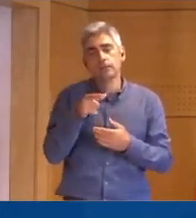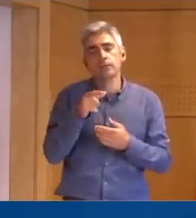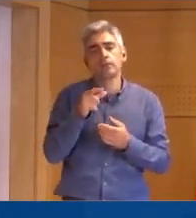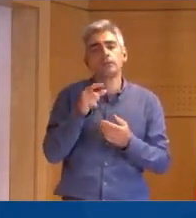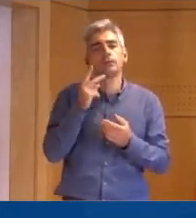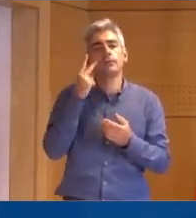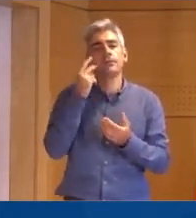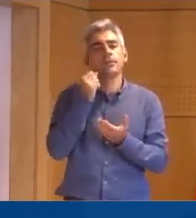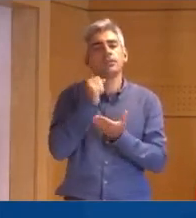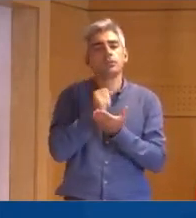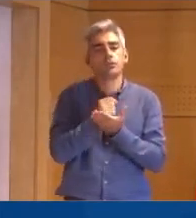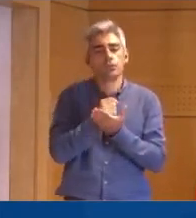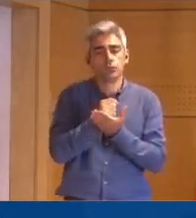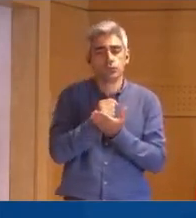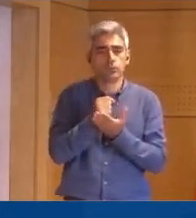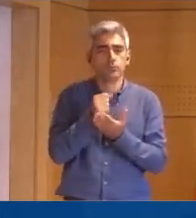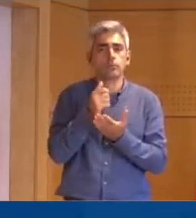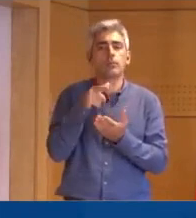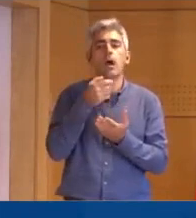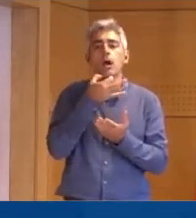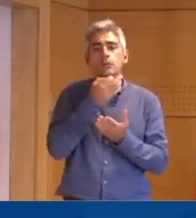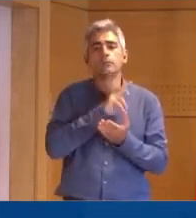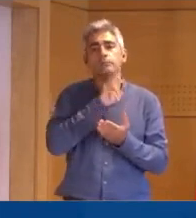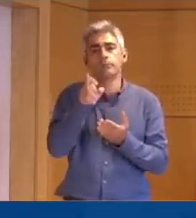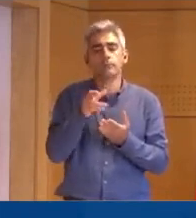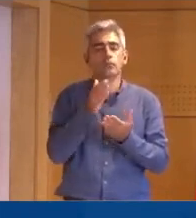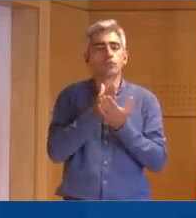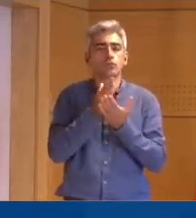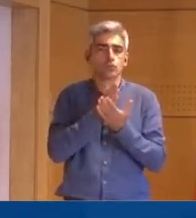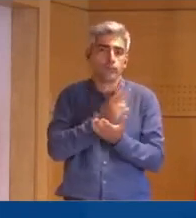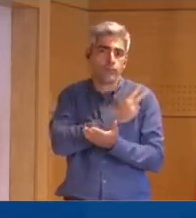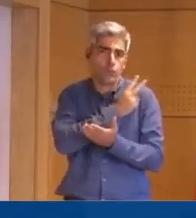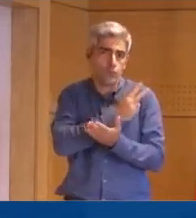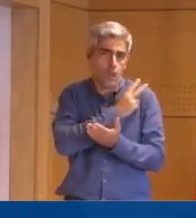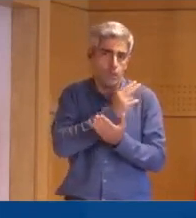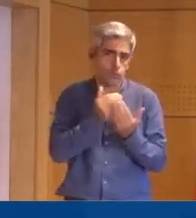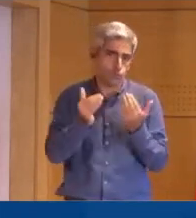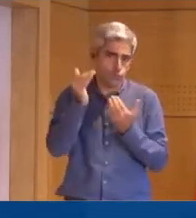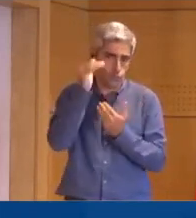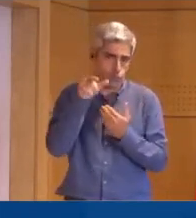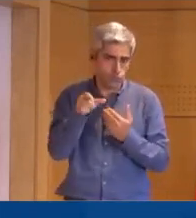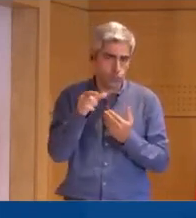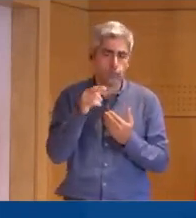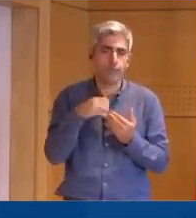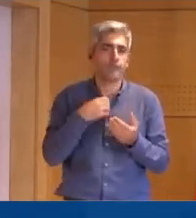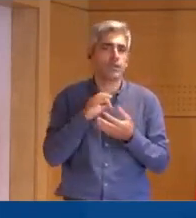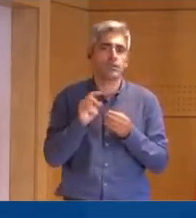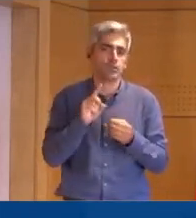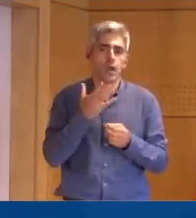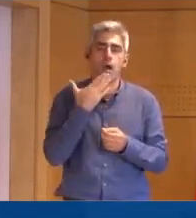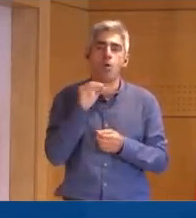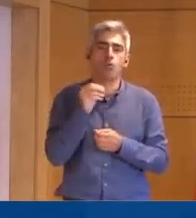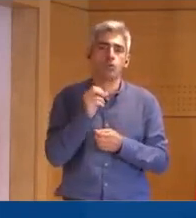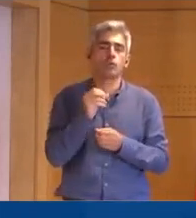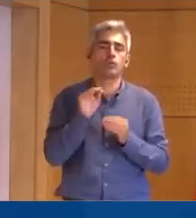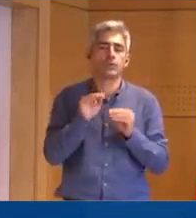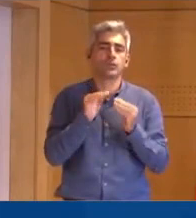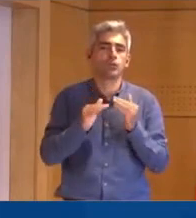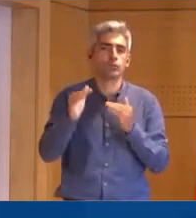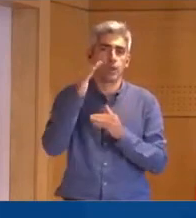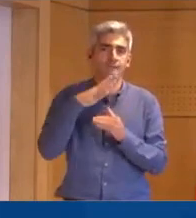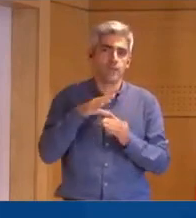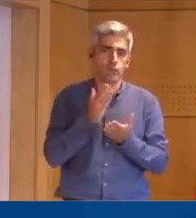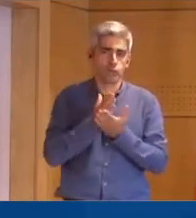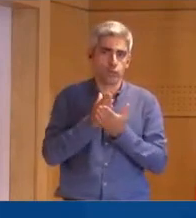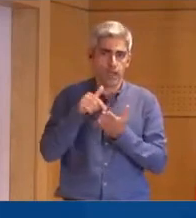de residência para a frequência de programa de estudos do ensino superior, porque não faz sentido que os alunos do ensino superior queiram